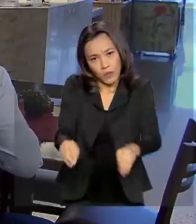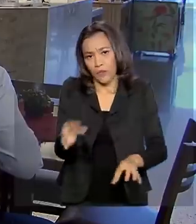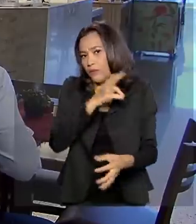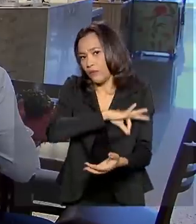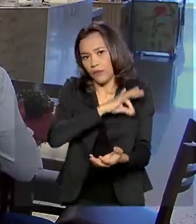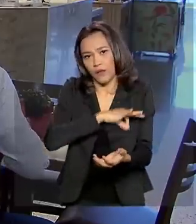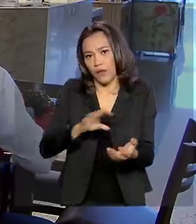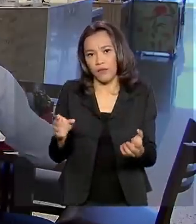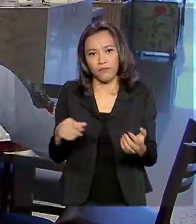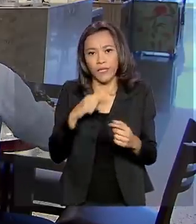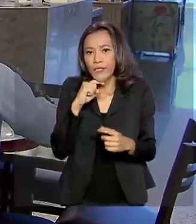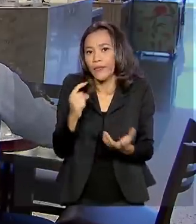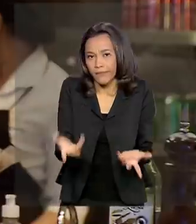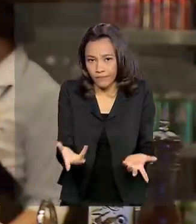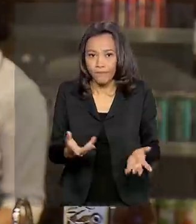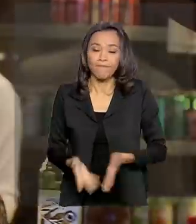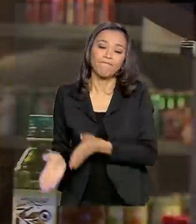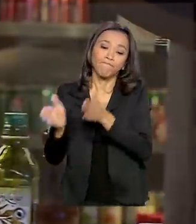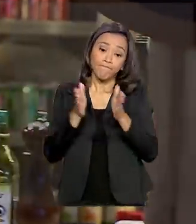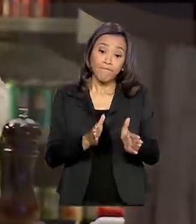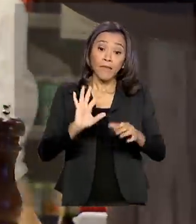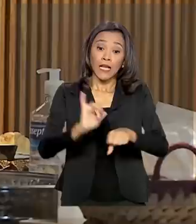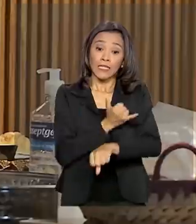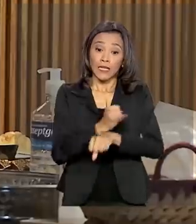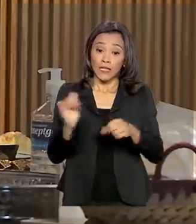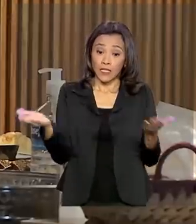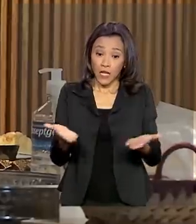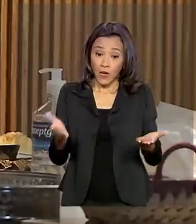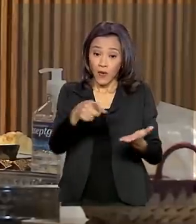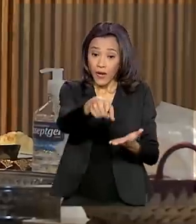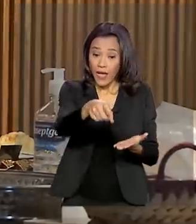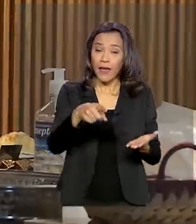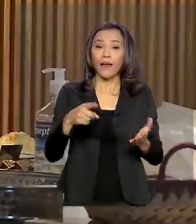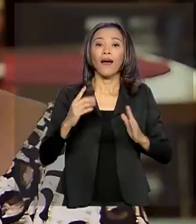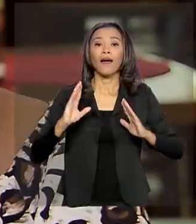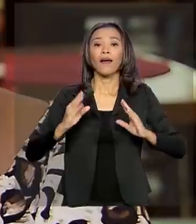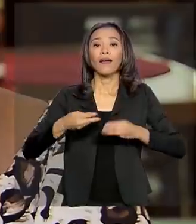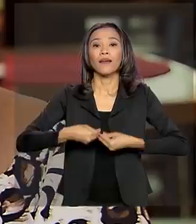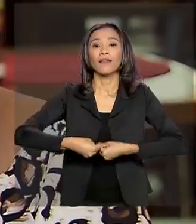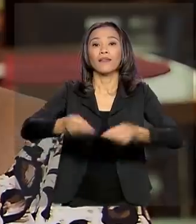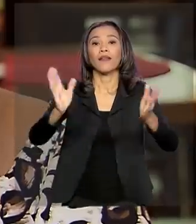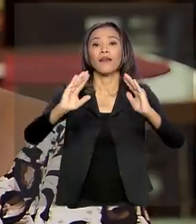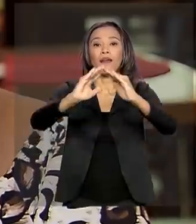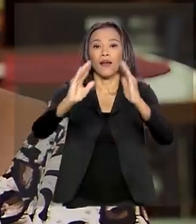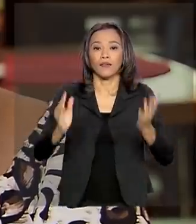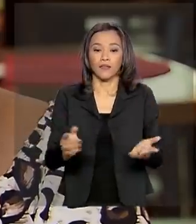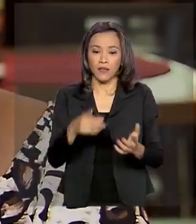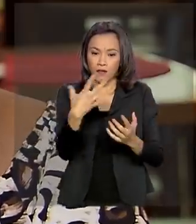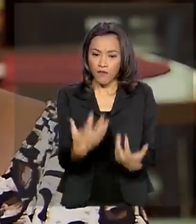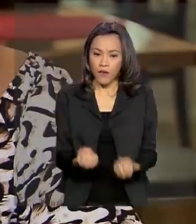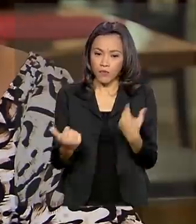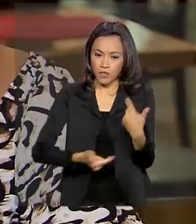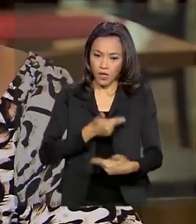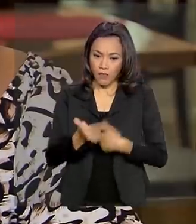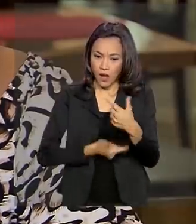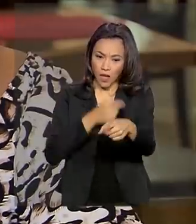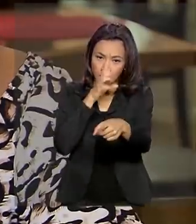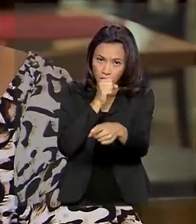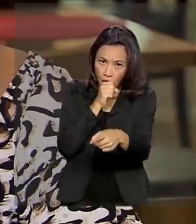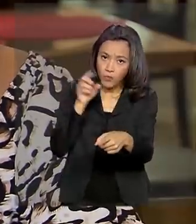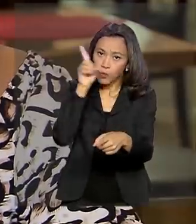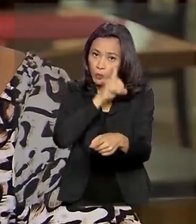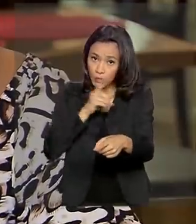nenhum. A estratégia agora é investir no delivery, a entrega em casa. Vamos trabalhar sábados e domingos. Todos